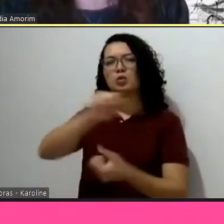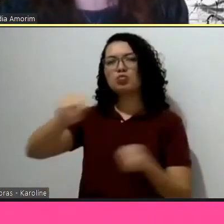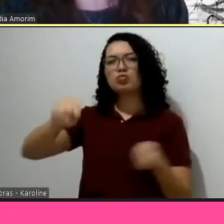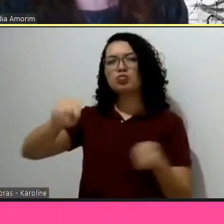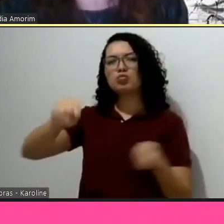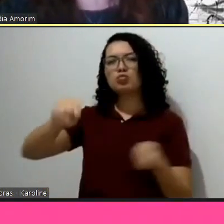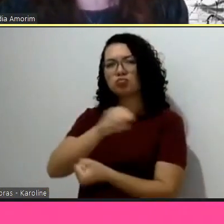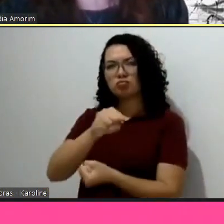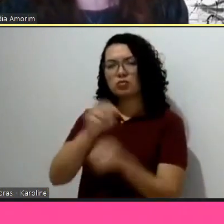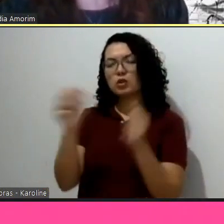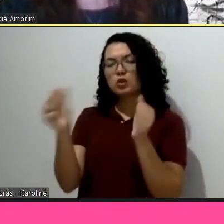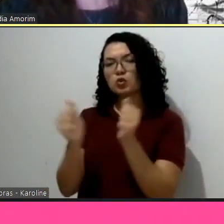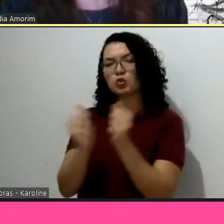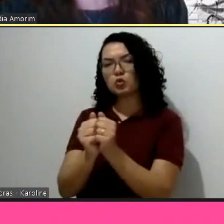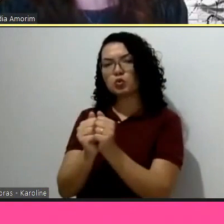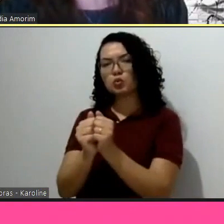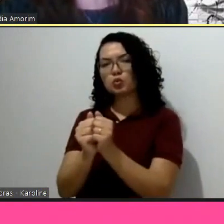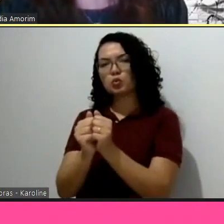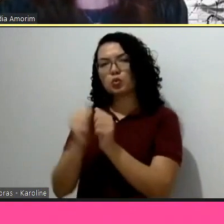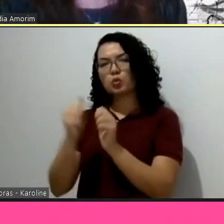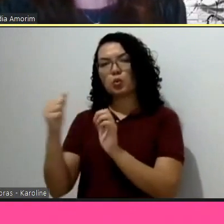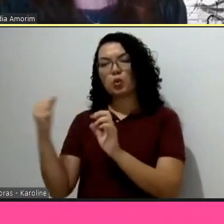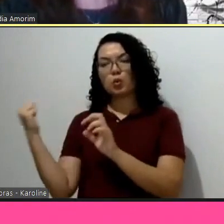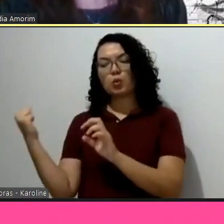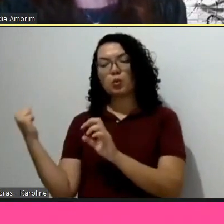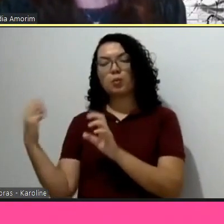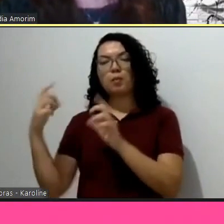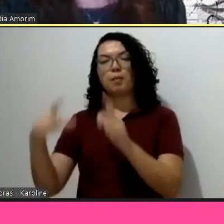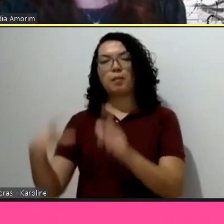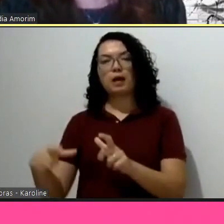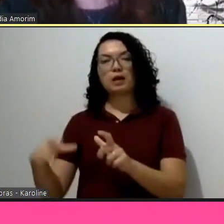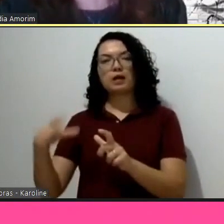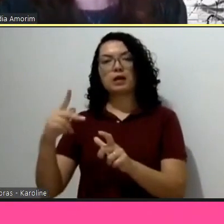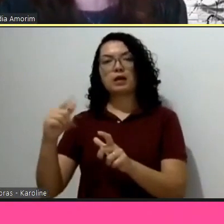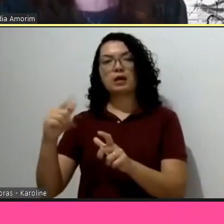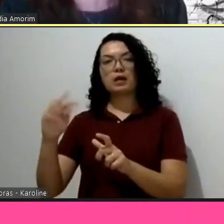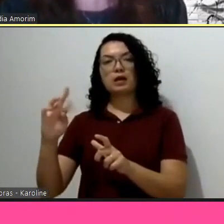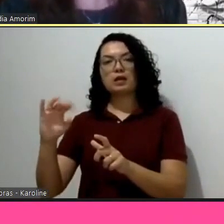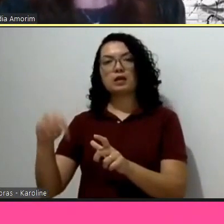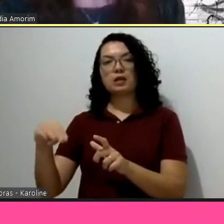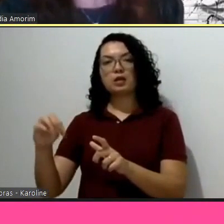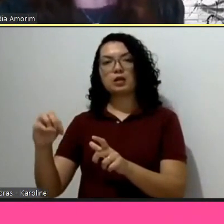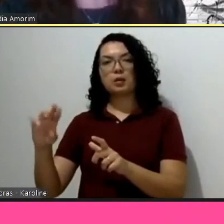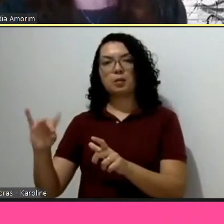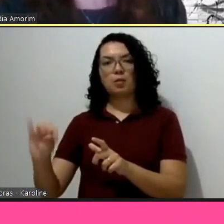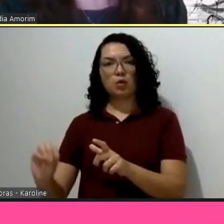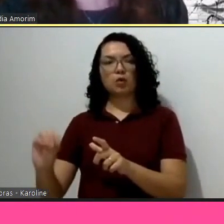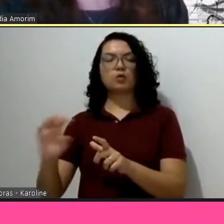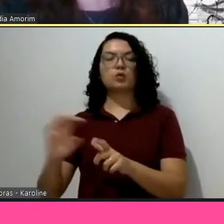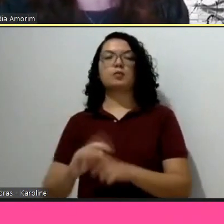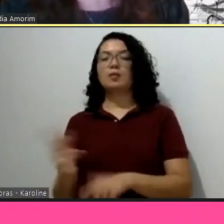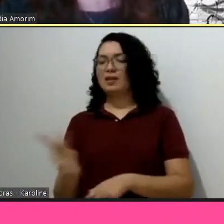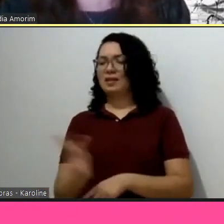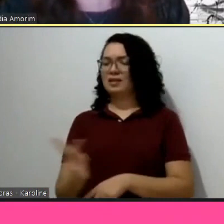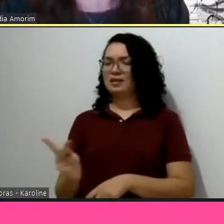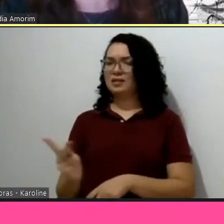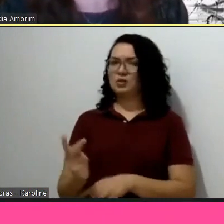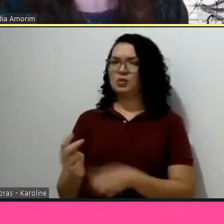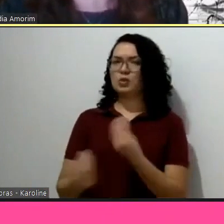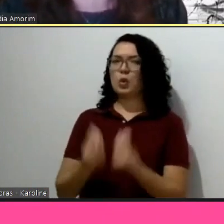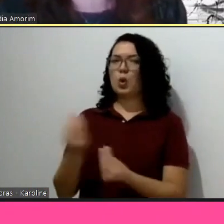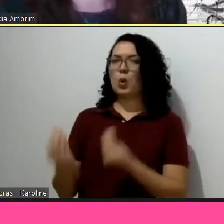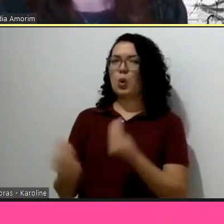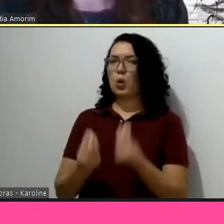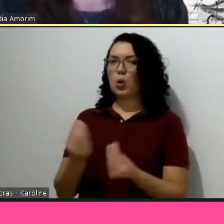autores que concordam que o menor impacto reside na manutenção e preservação do ambiente construído, no qual se inclui o patrimônio cultural,